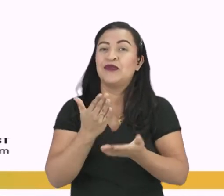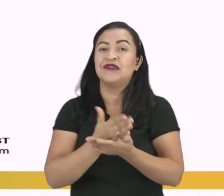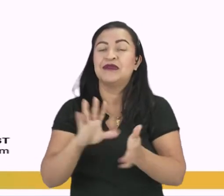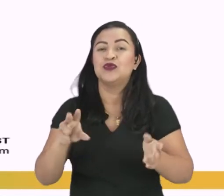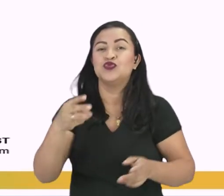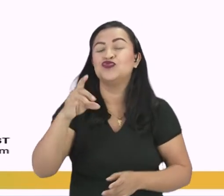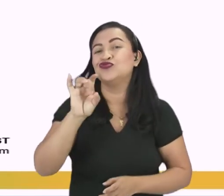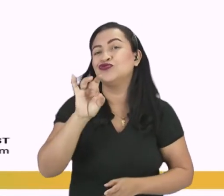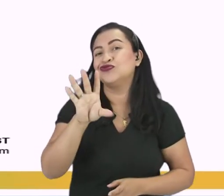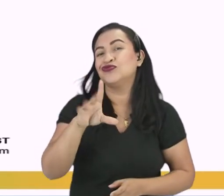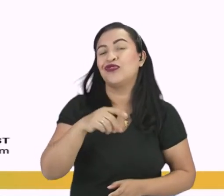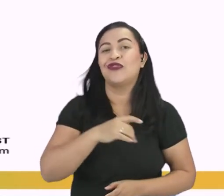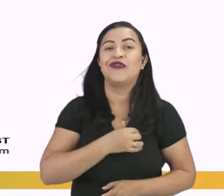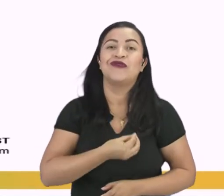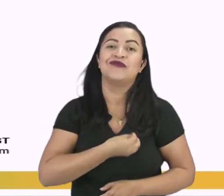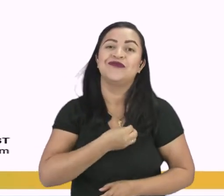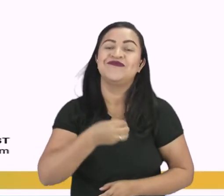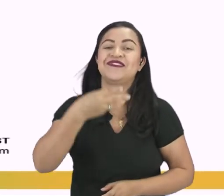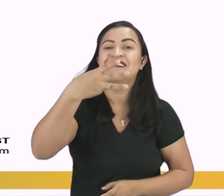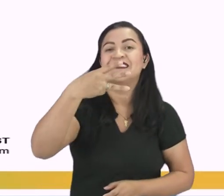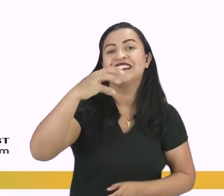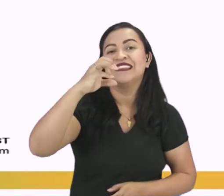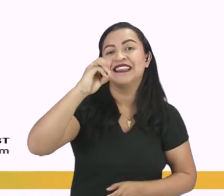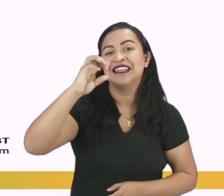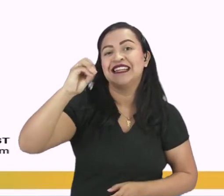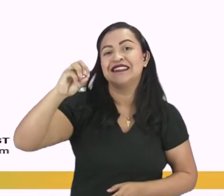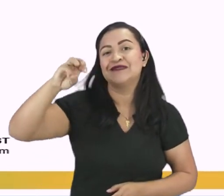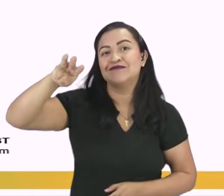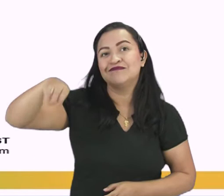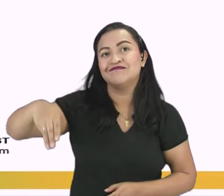Aqui, vocês observam uma tela.